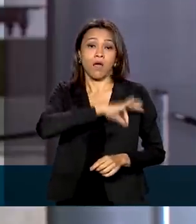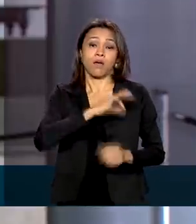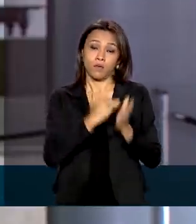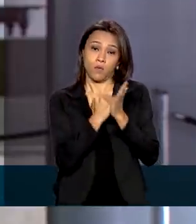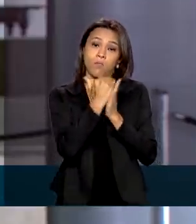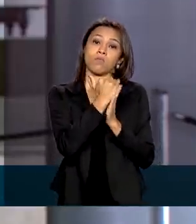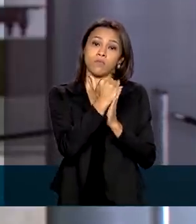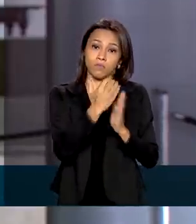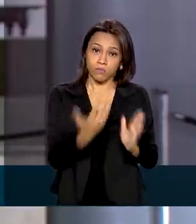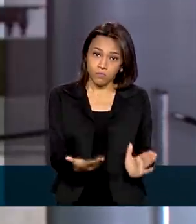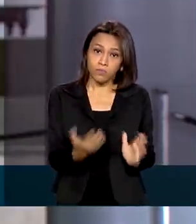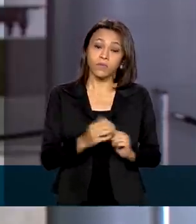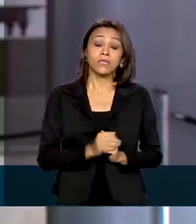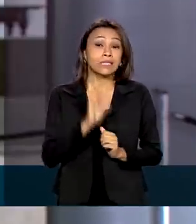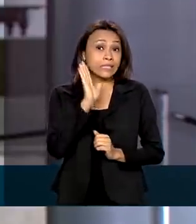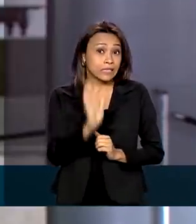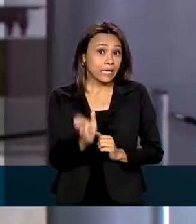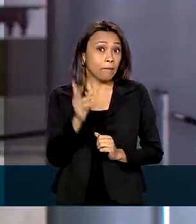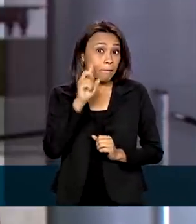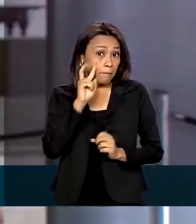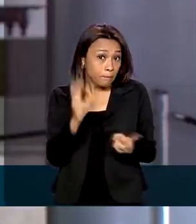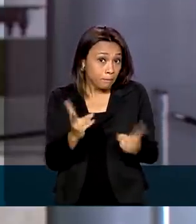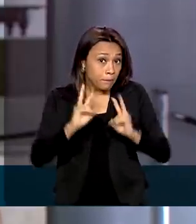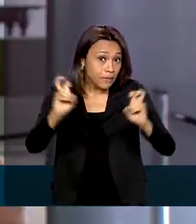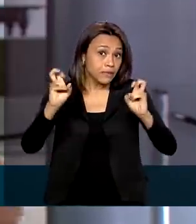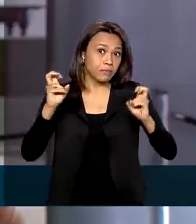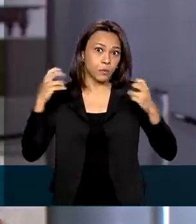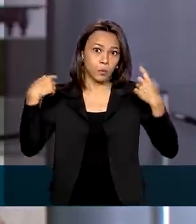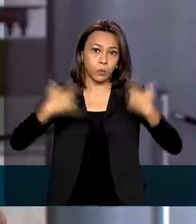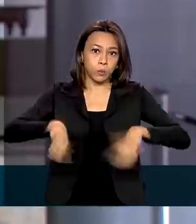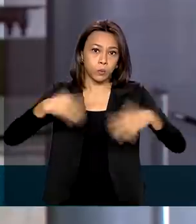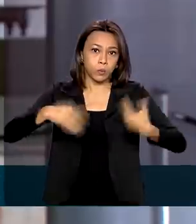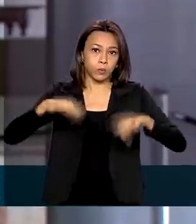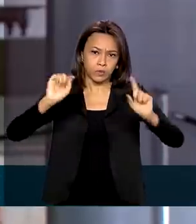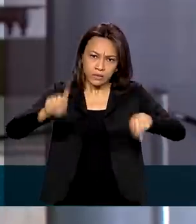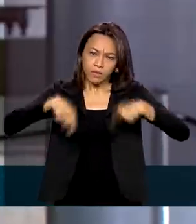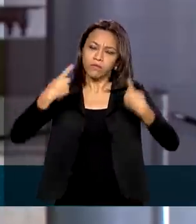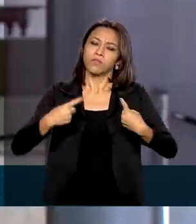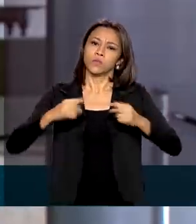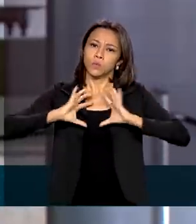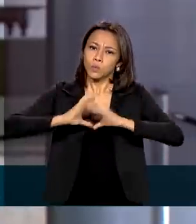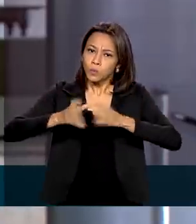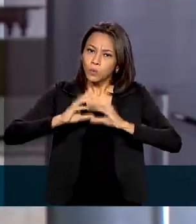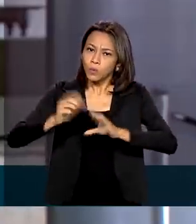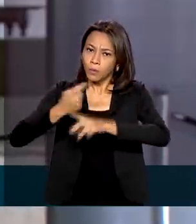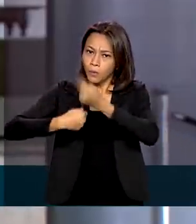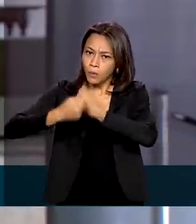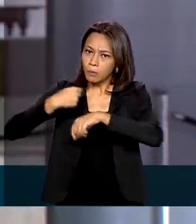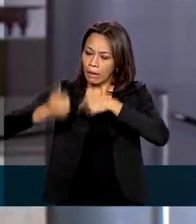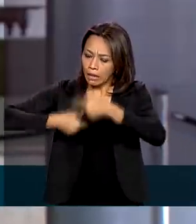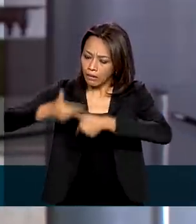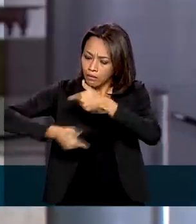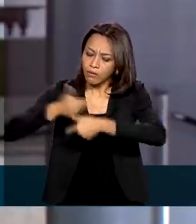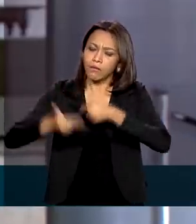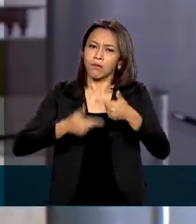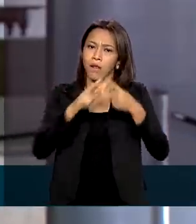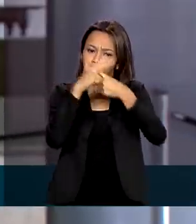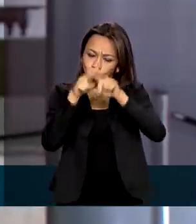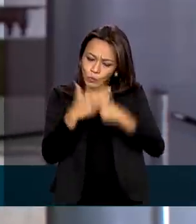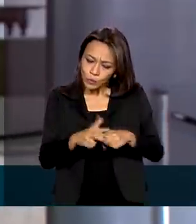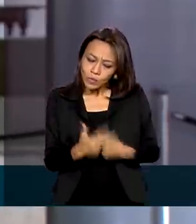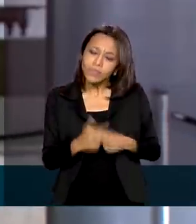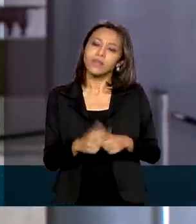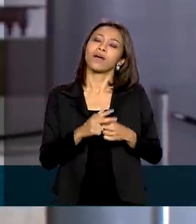ano. Só por isso já dá para ver o tamanho do desafio da equipe econômica para ajustar esses números e ainda colocar a